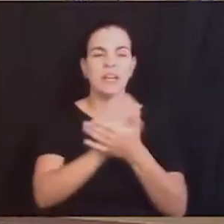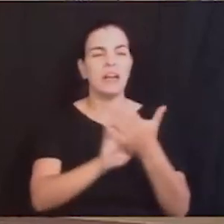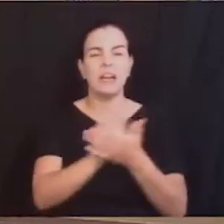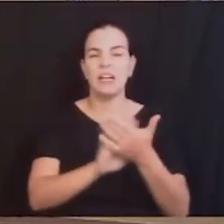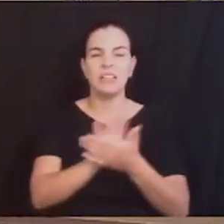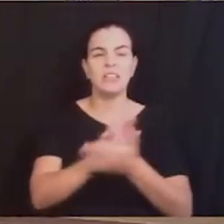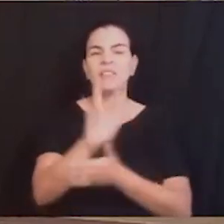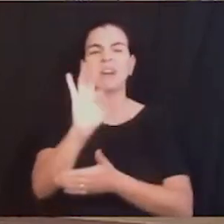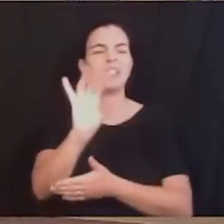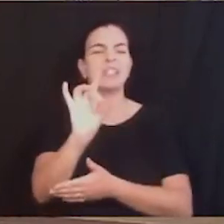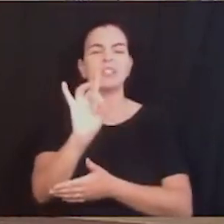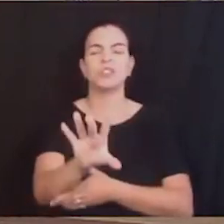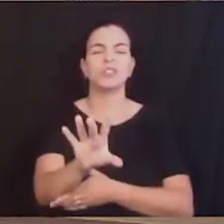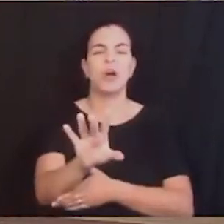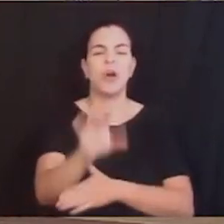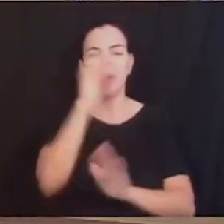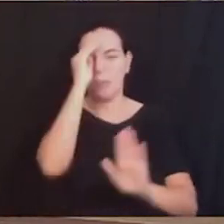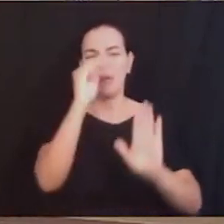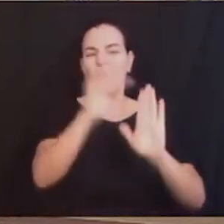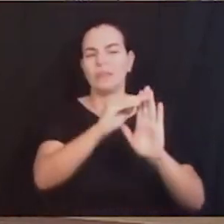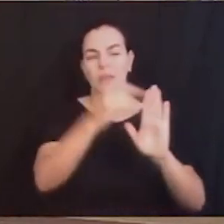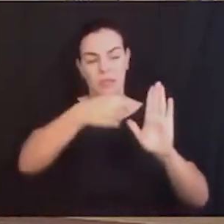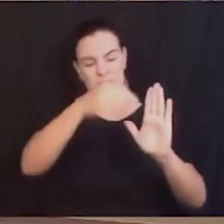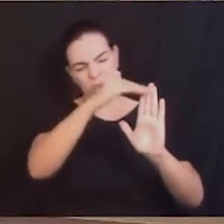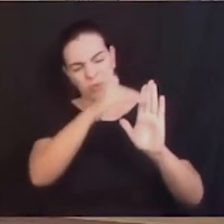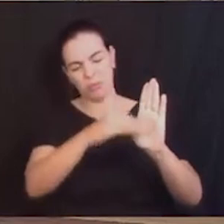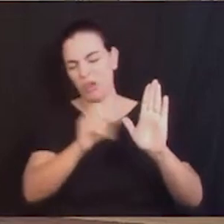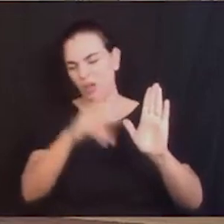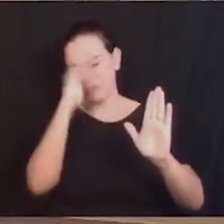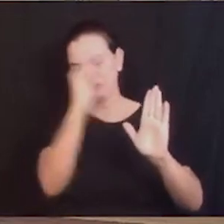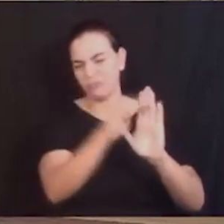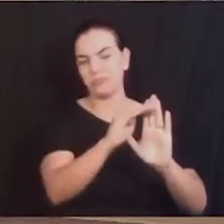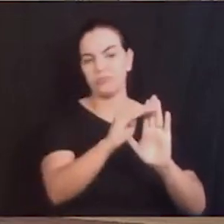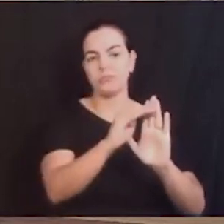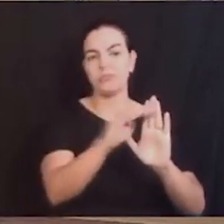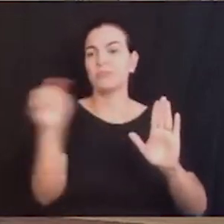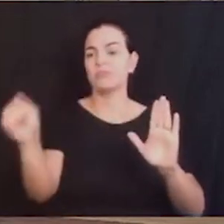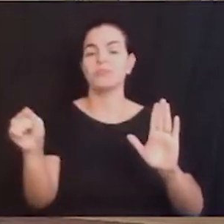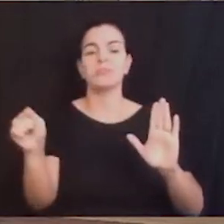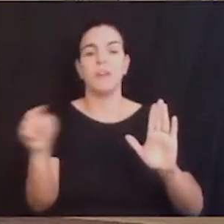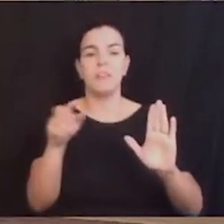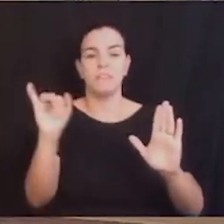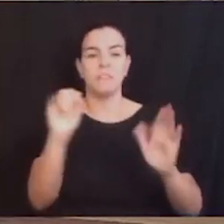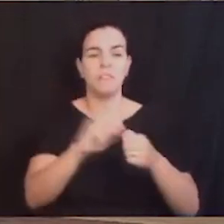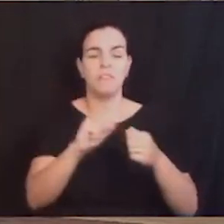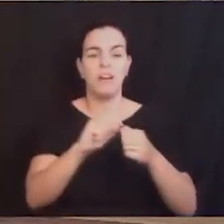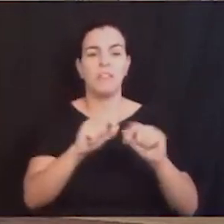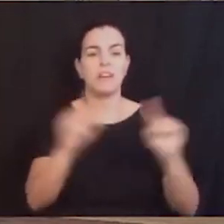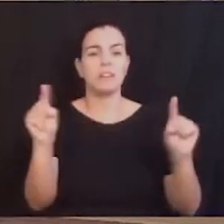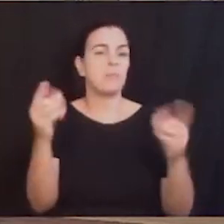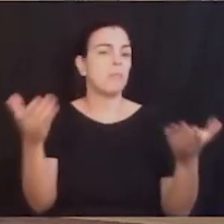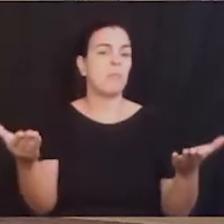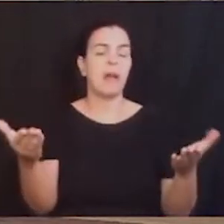possa, que o governo possa justificar que o tema foi levado a debate com a sociedade. E